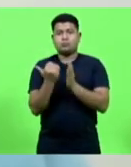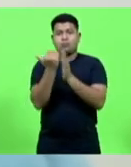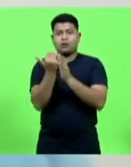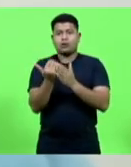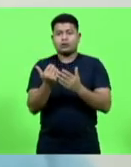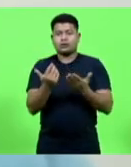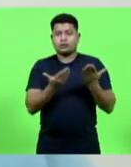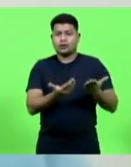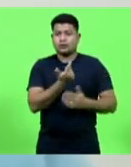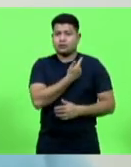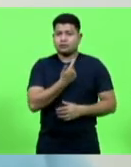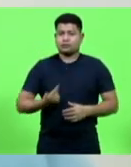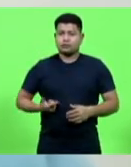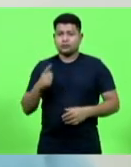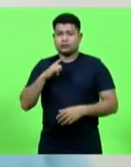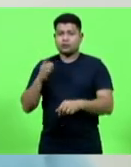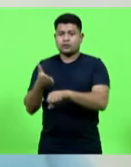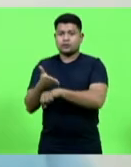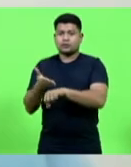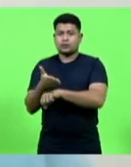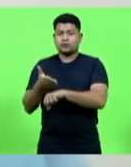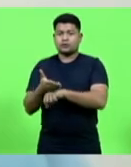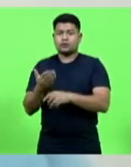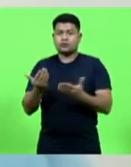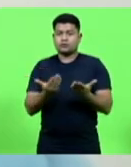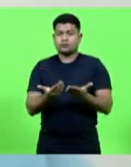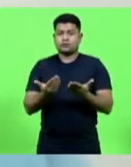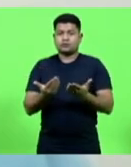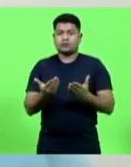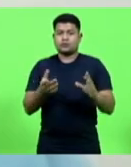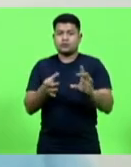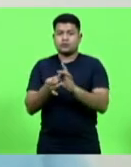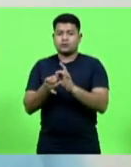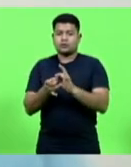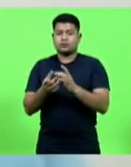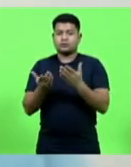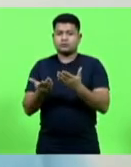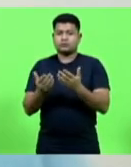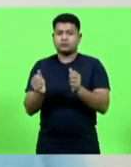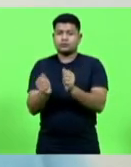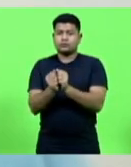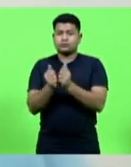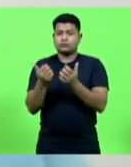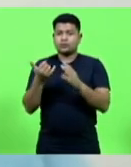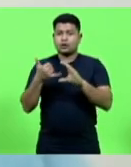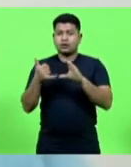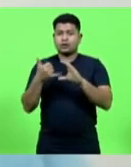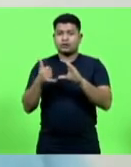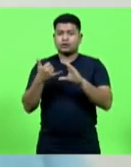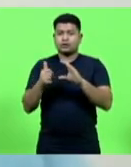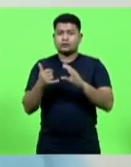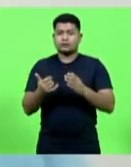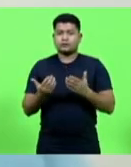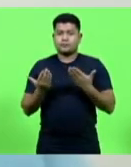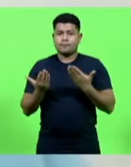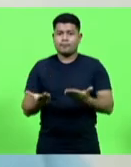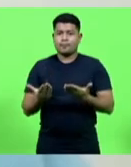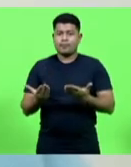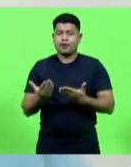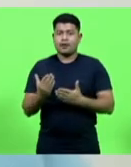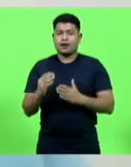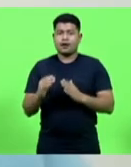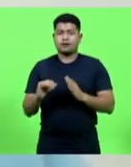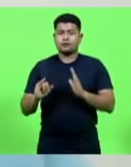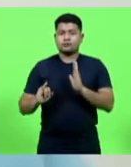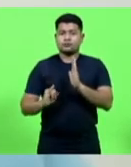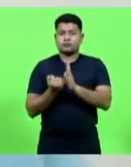participação como sócio majoritário da Celesc. Ele visa estabelecer que os dividendos e juros sobre o